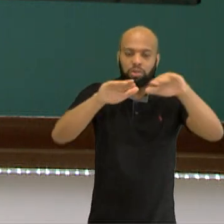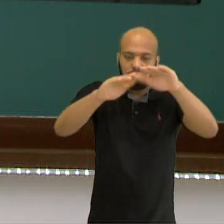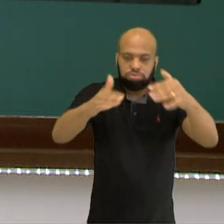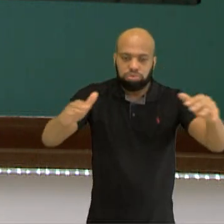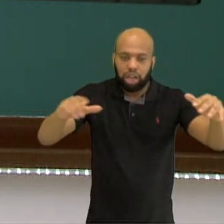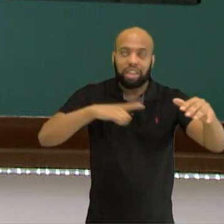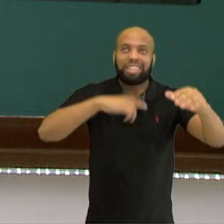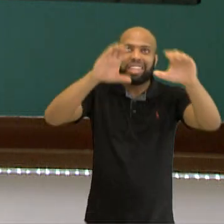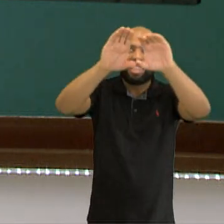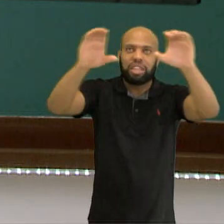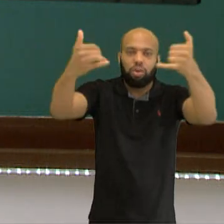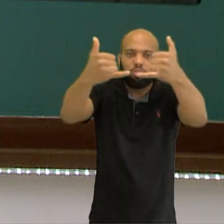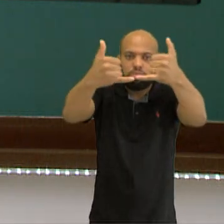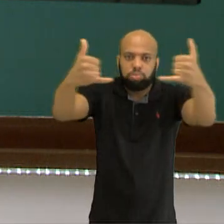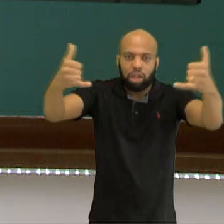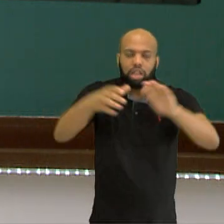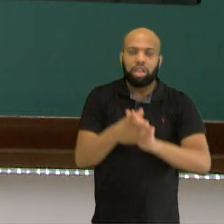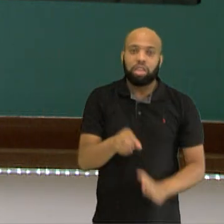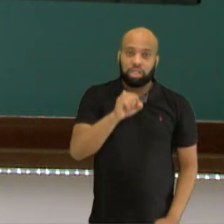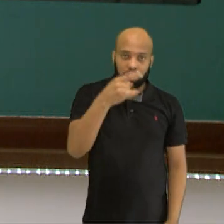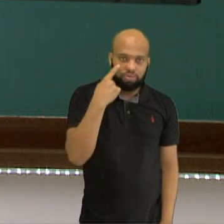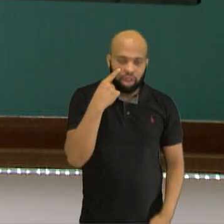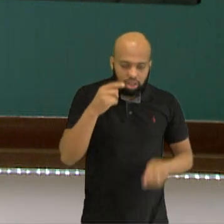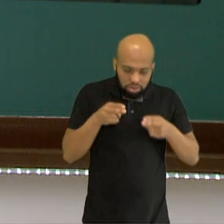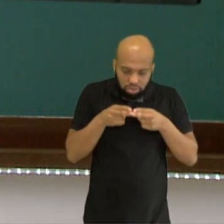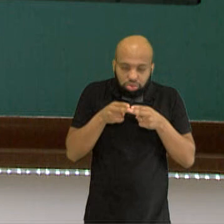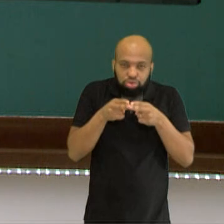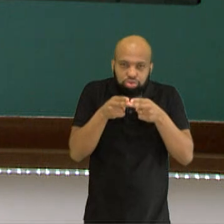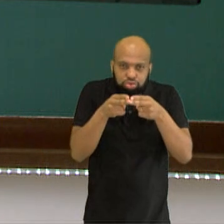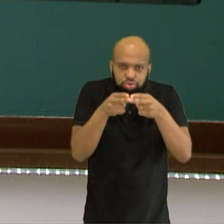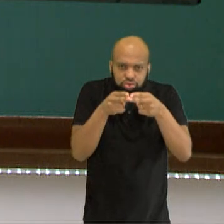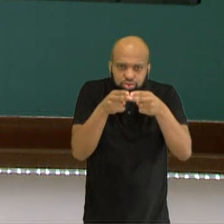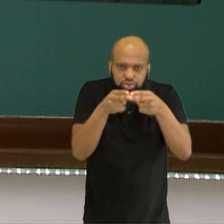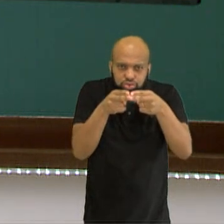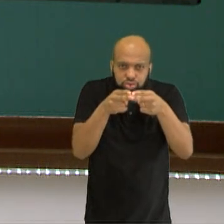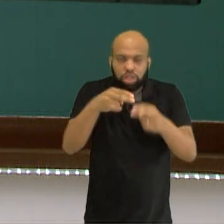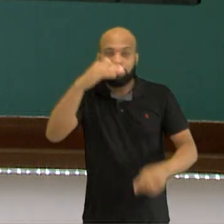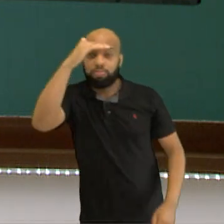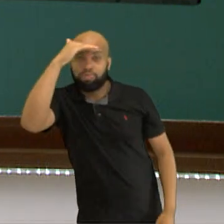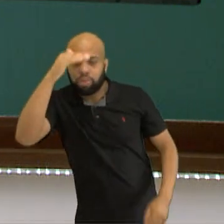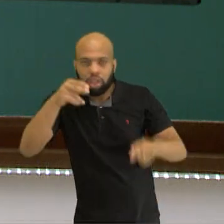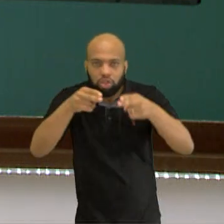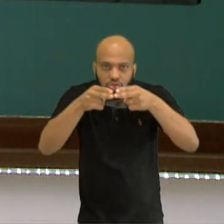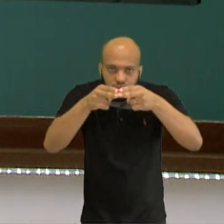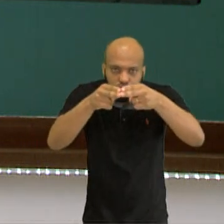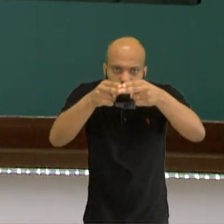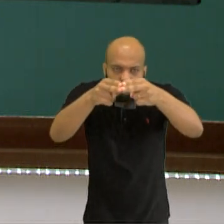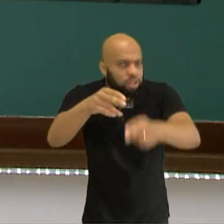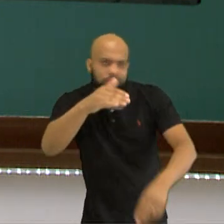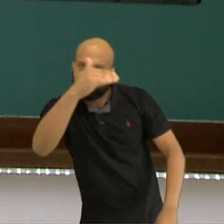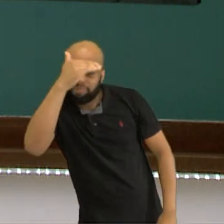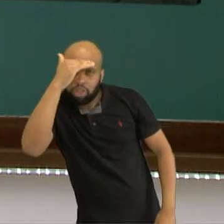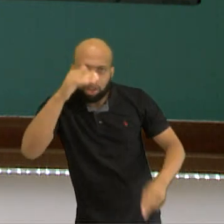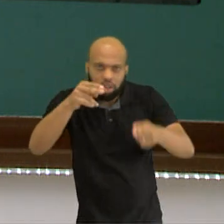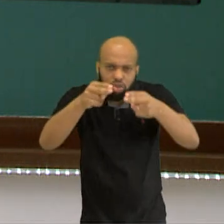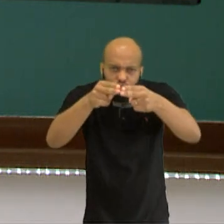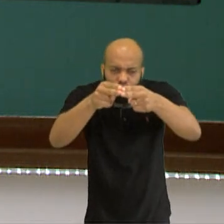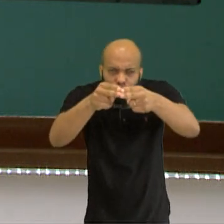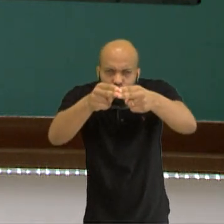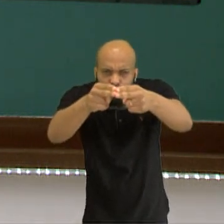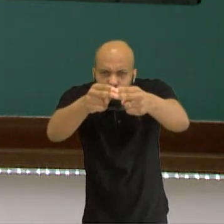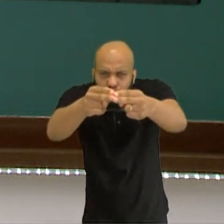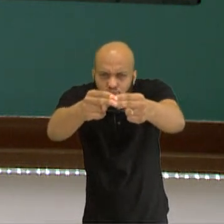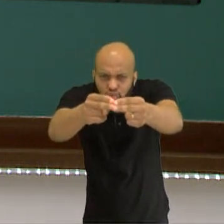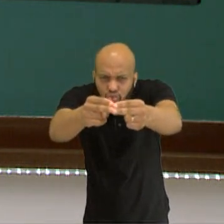que é o céu. Então, se você observar um navio se afastando, cada vez mais longe de você, ele vai desaparecendo, ele